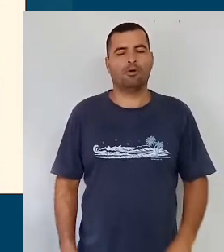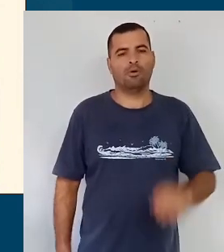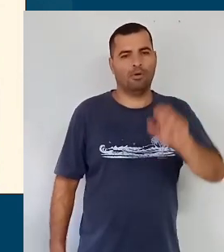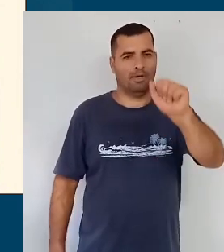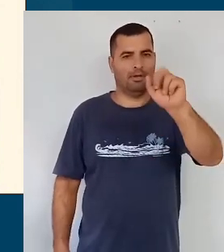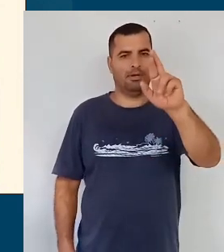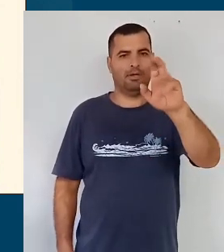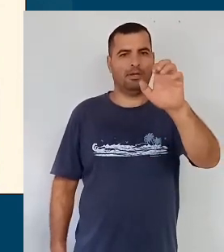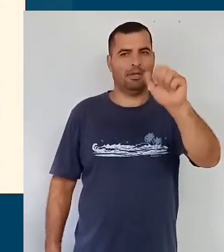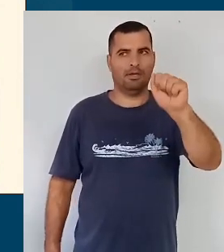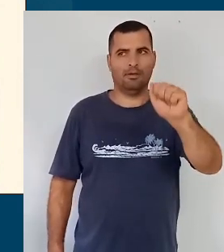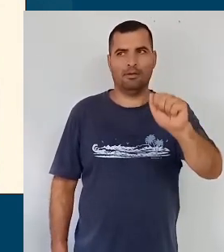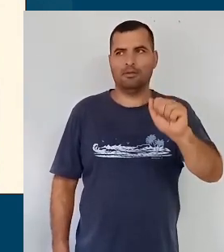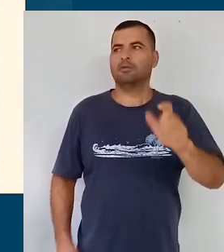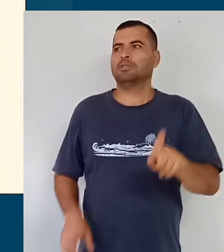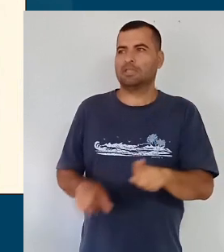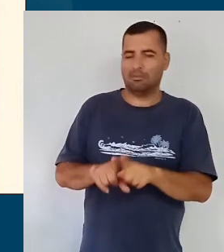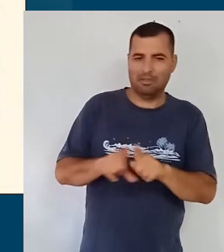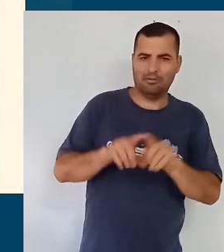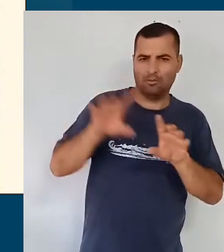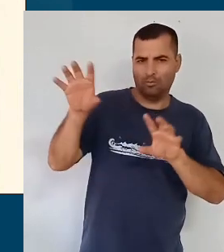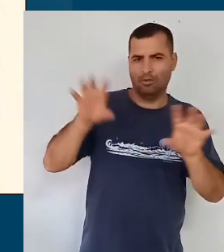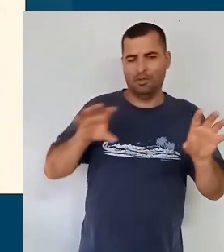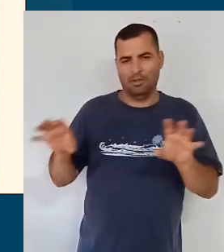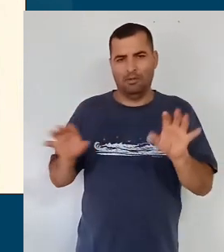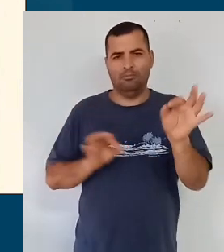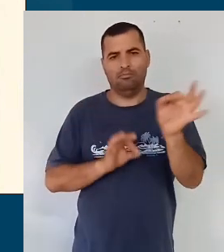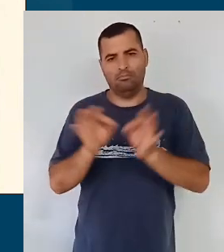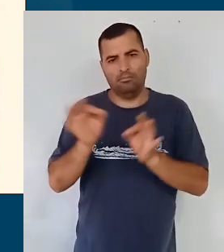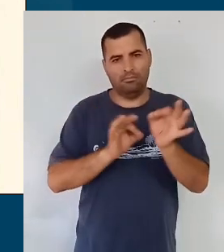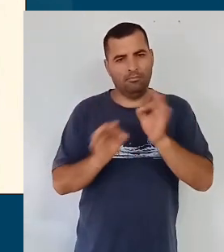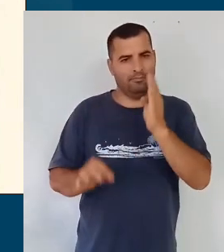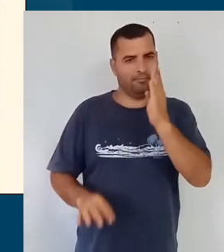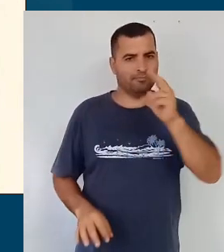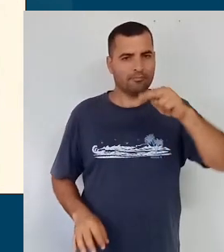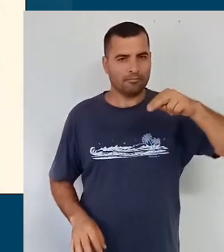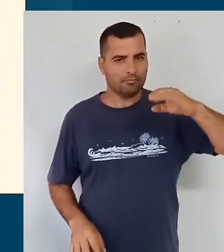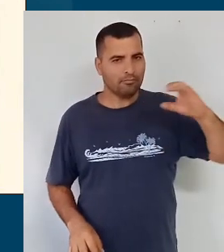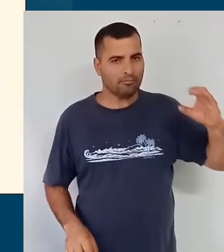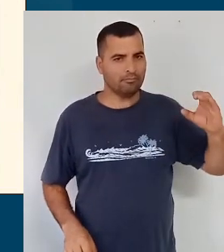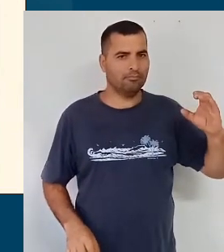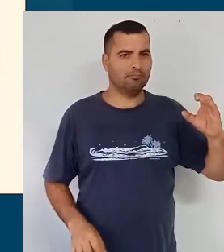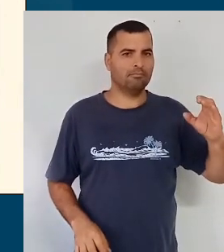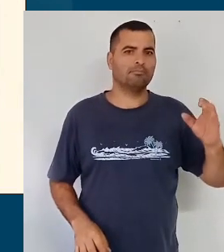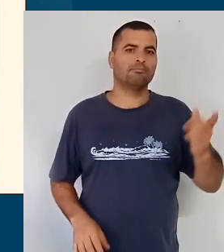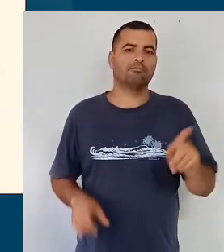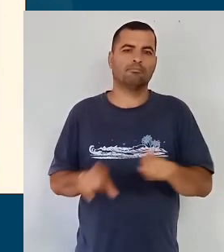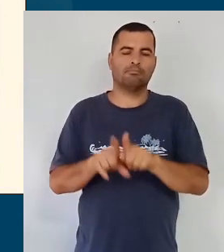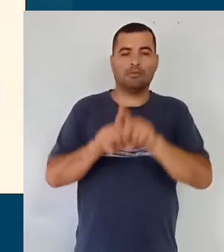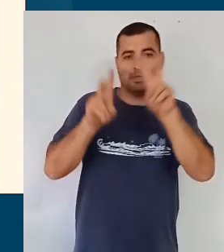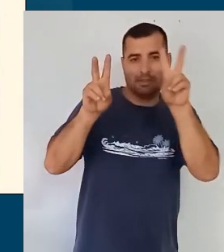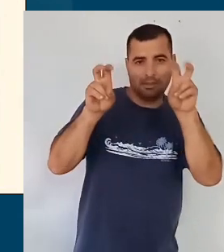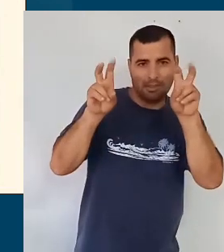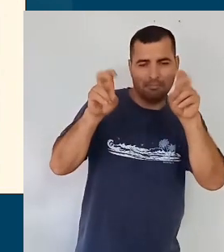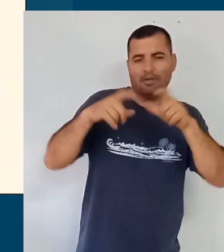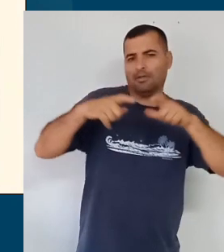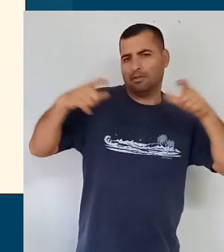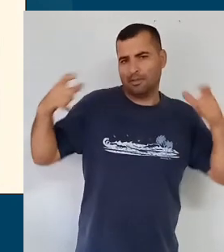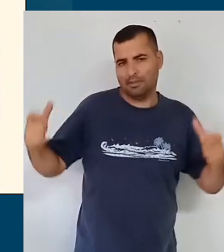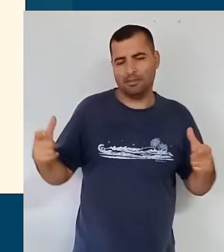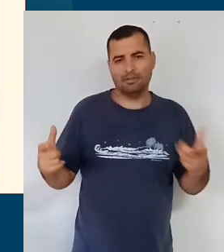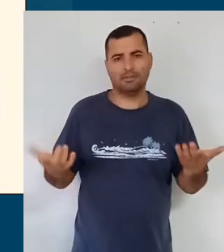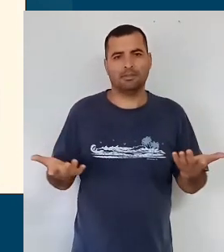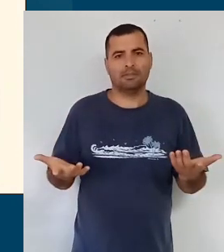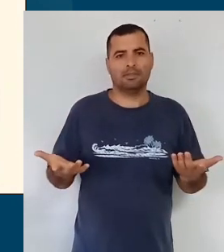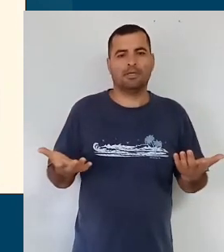e os componentes são organizados na BNCC por unidades temáticas, que são grandes temas que